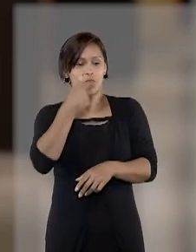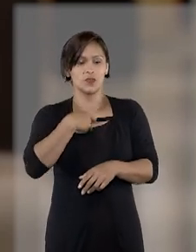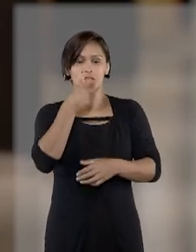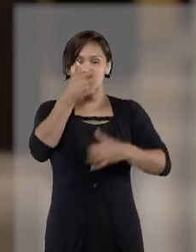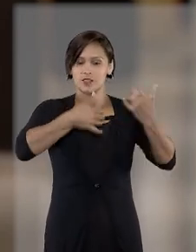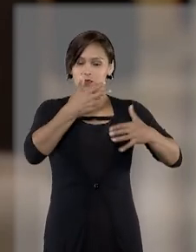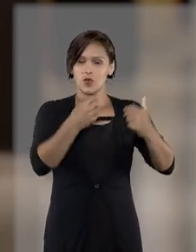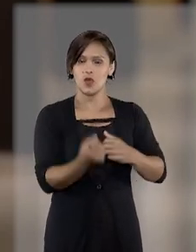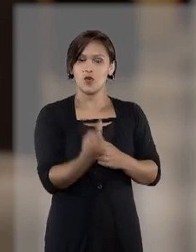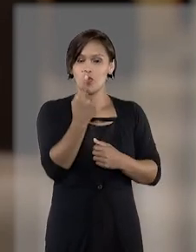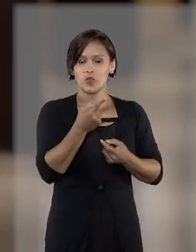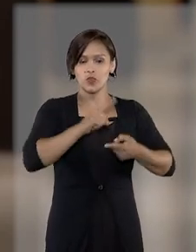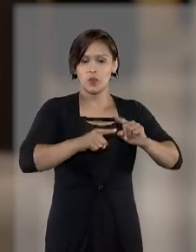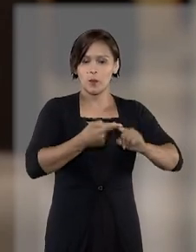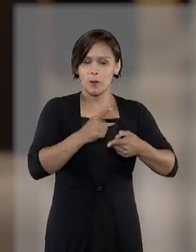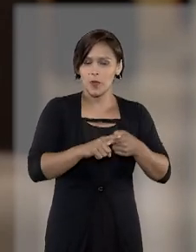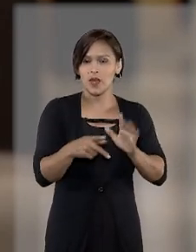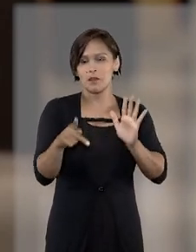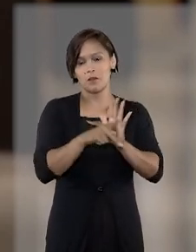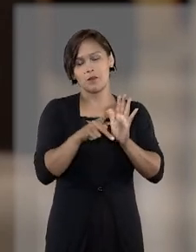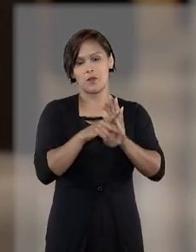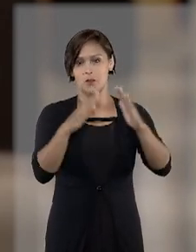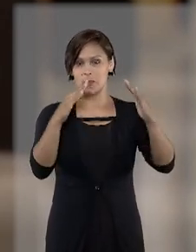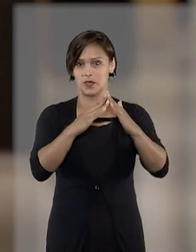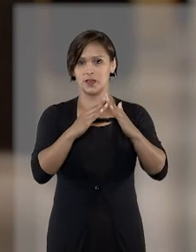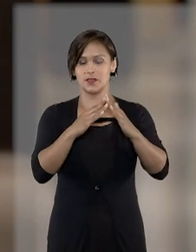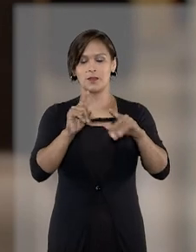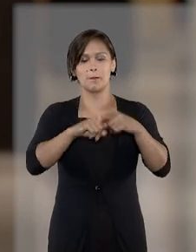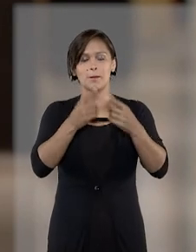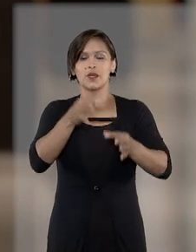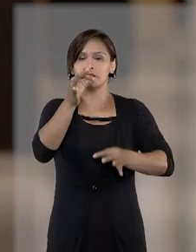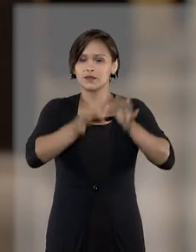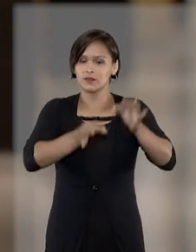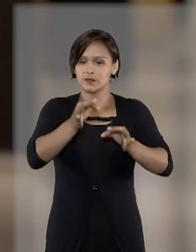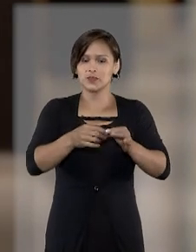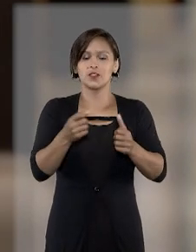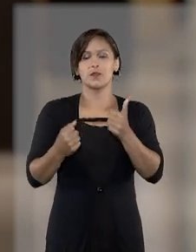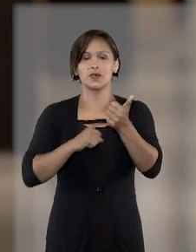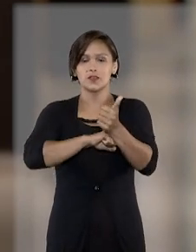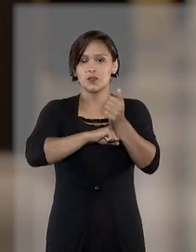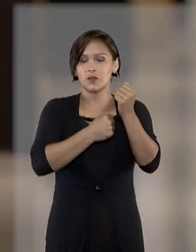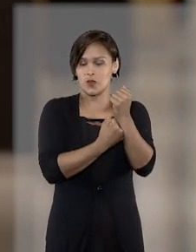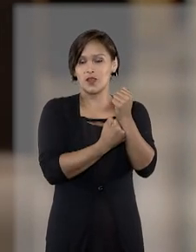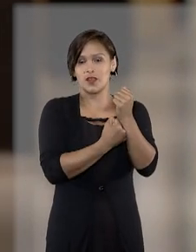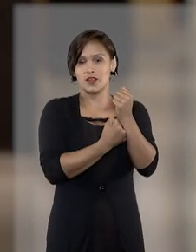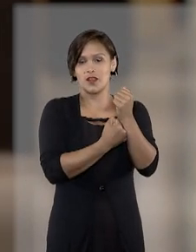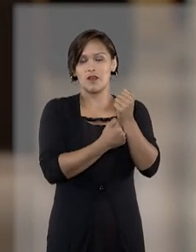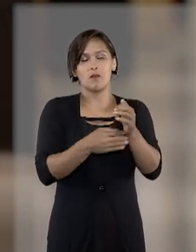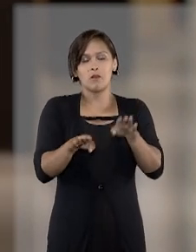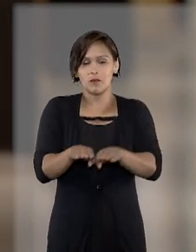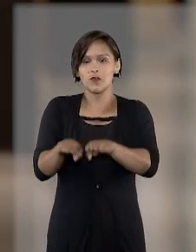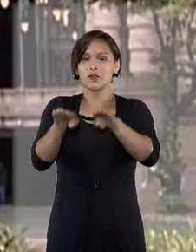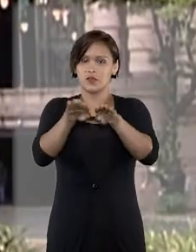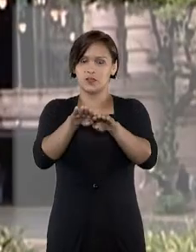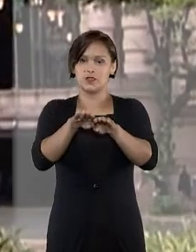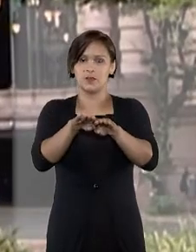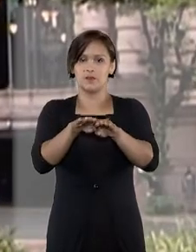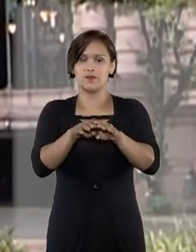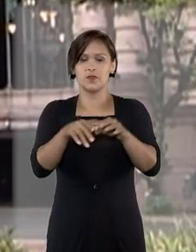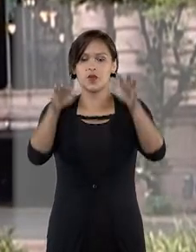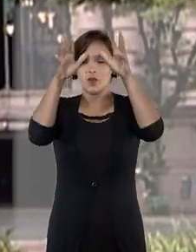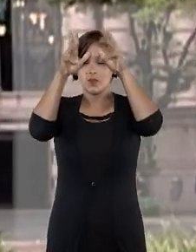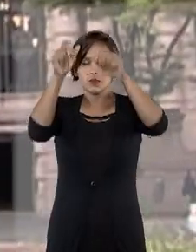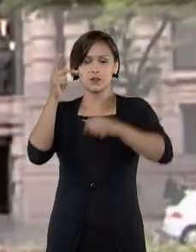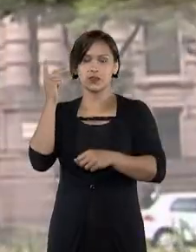imóvel era o seu único bem e local da residência dele, mas no julgamento da impugnação, a penhora foi mantida. O TJ